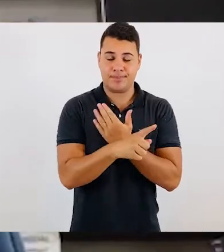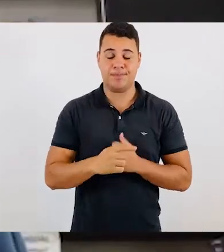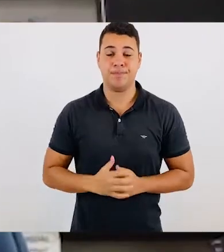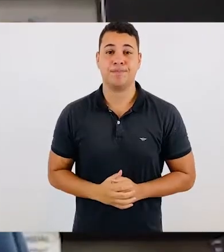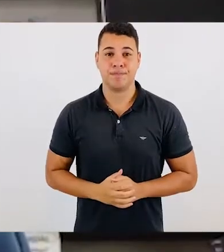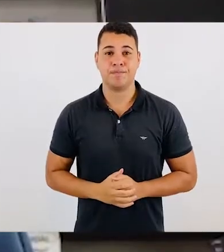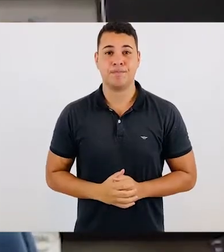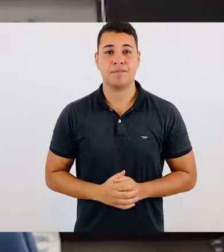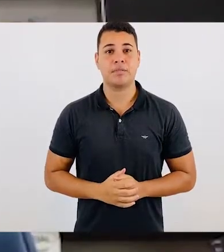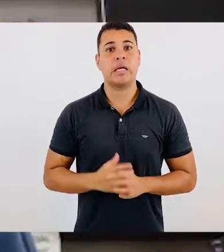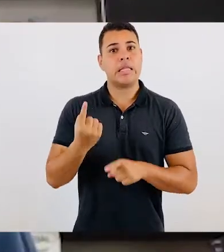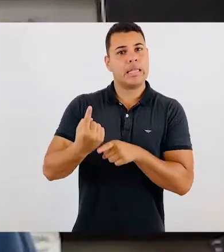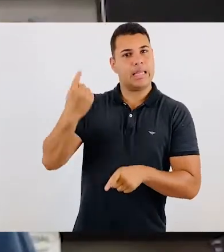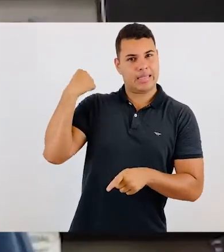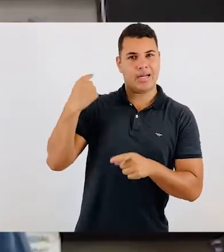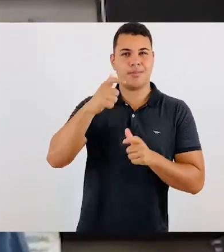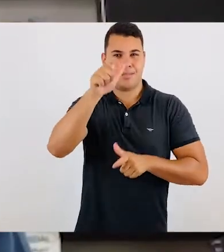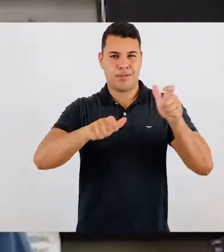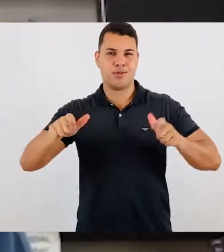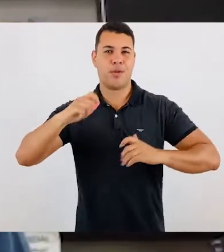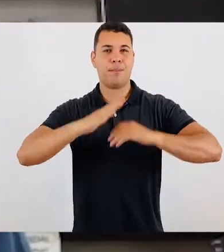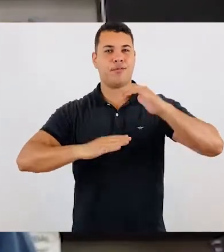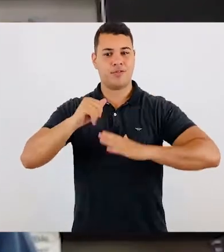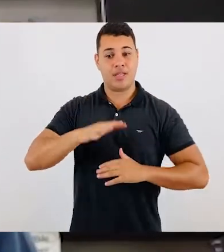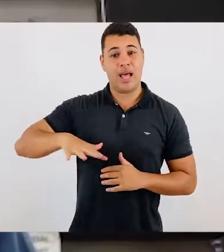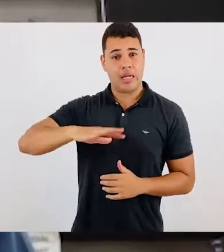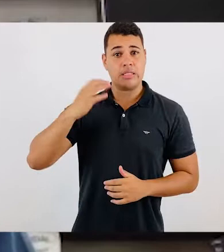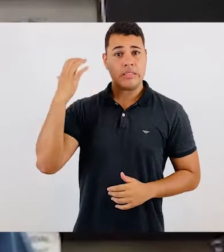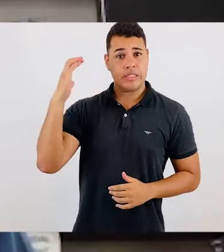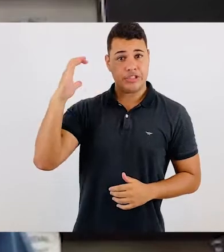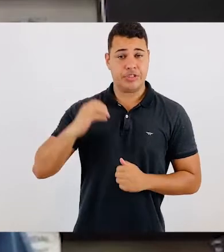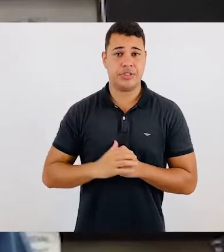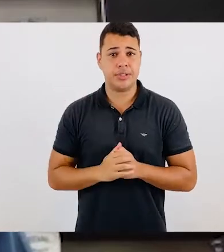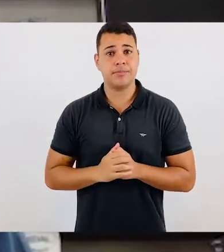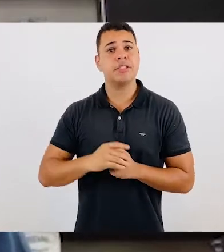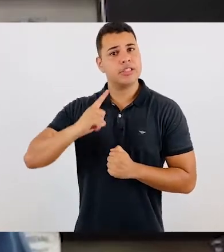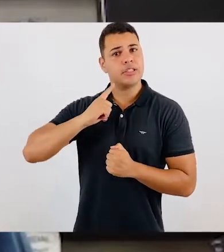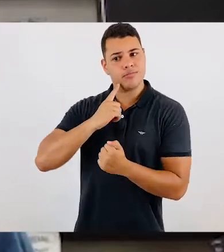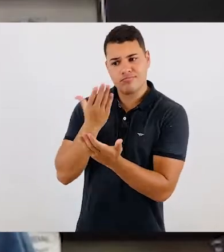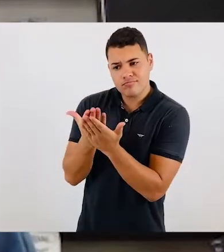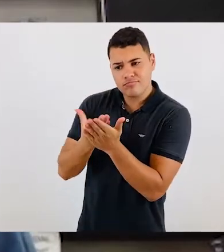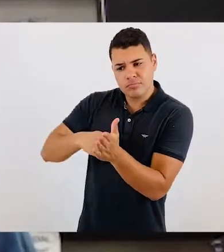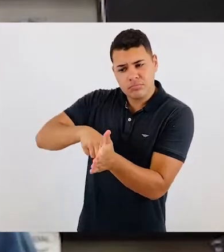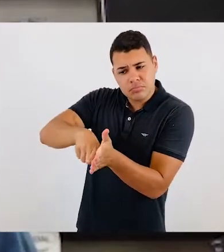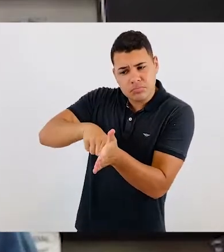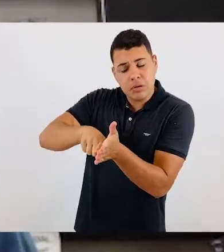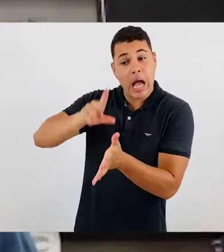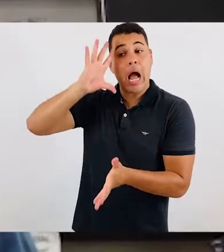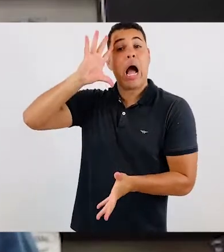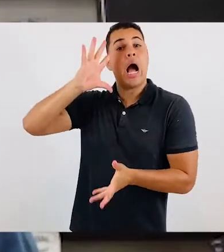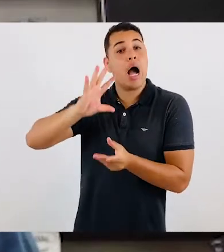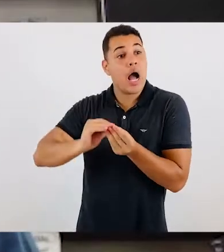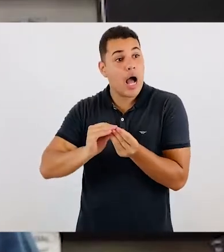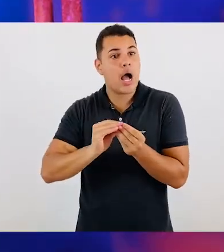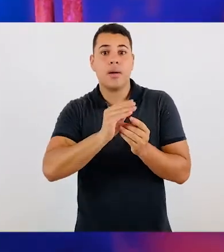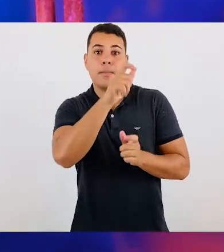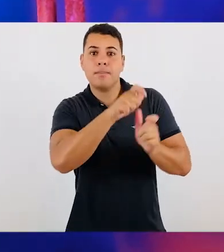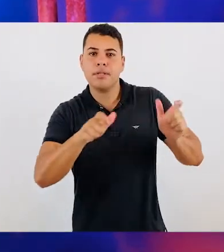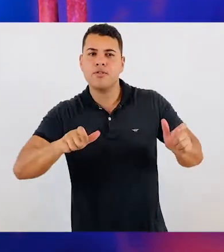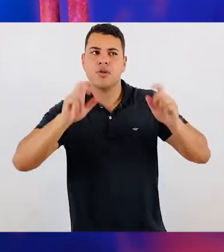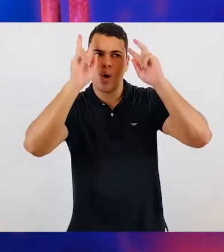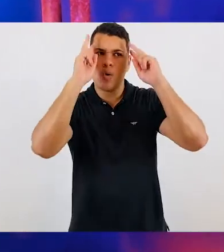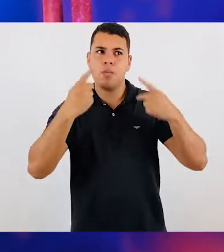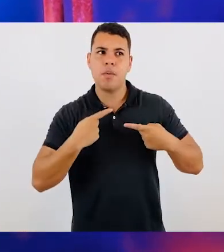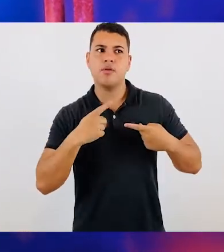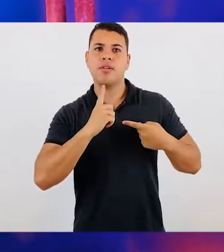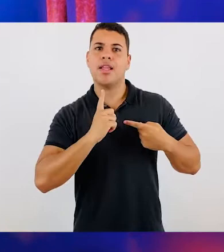atrás, a gente atribuiu esses casos de reinfecção a uma perda da imunidade por